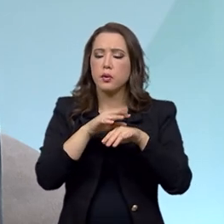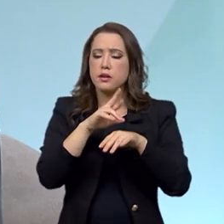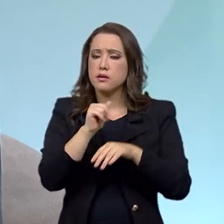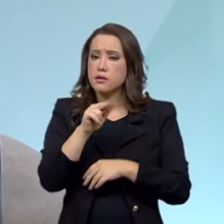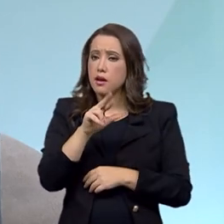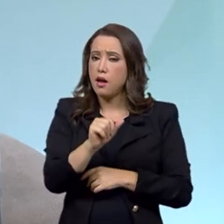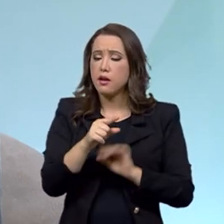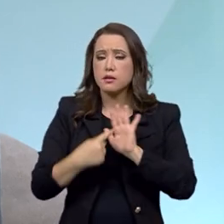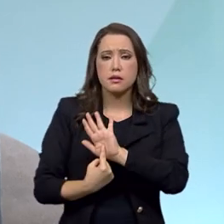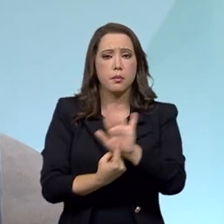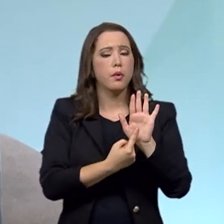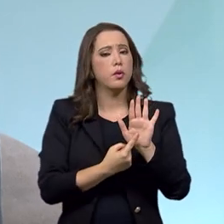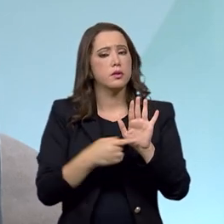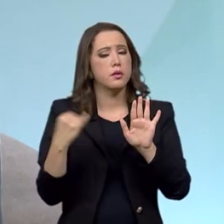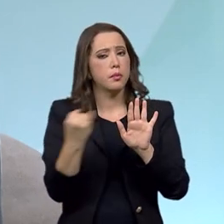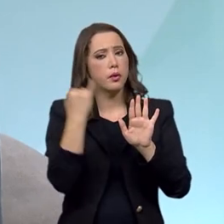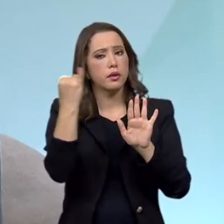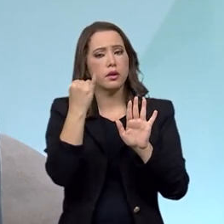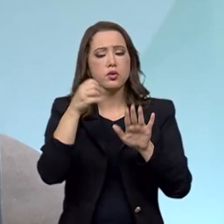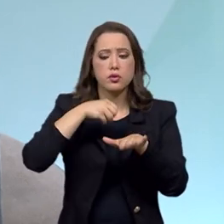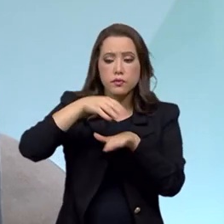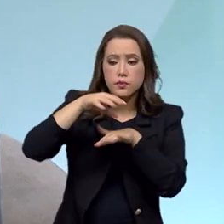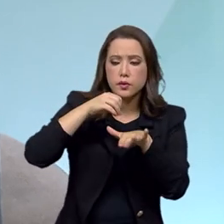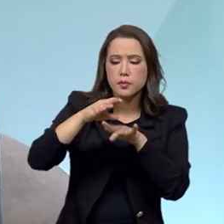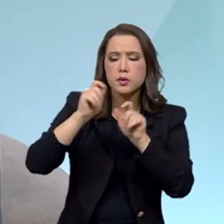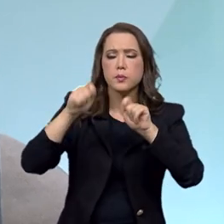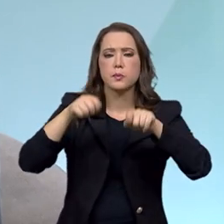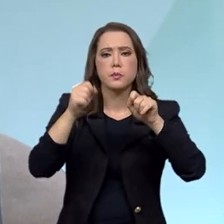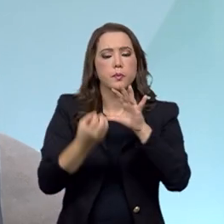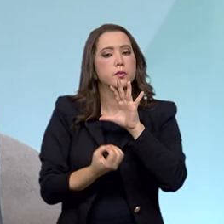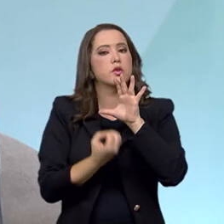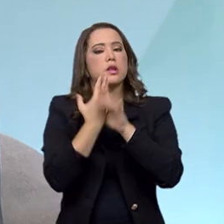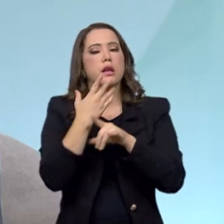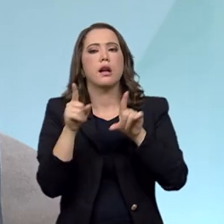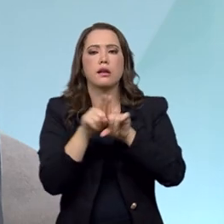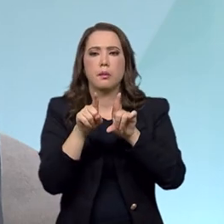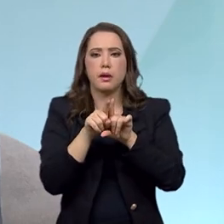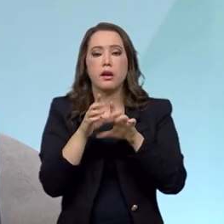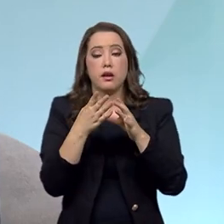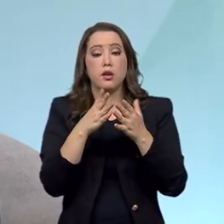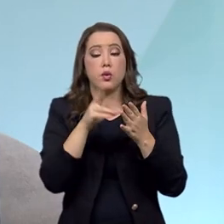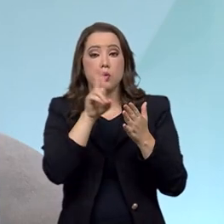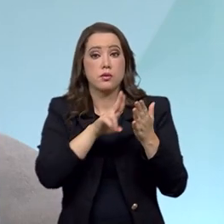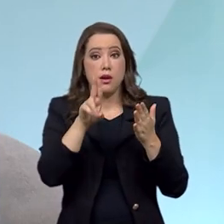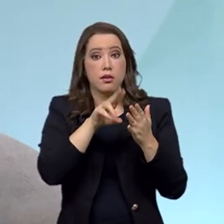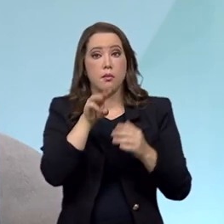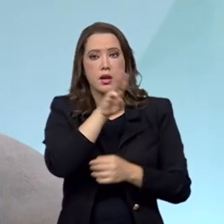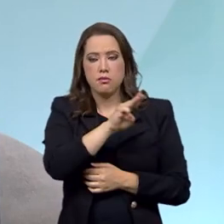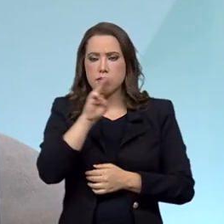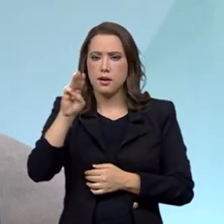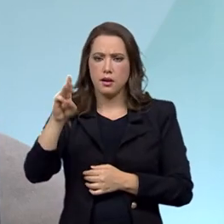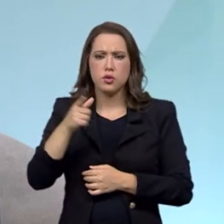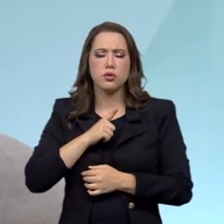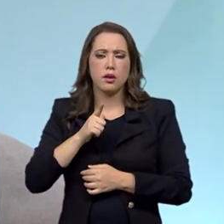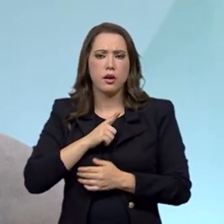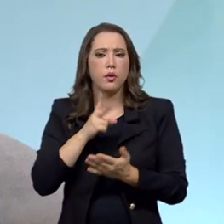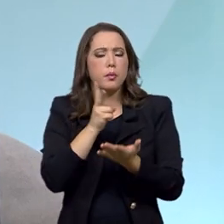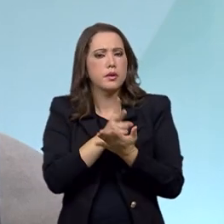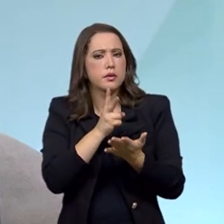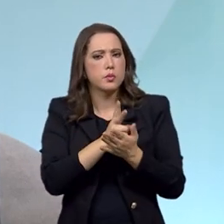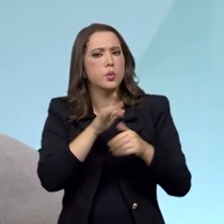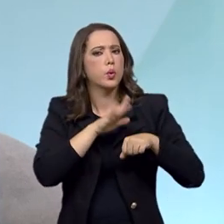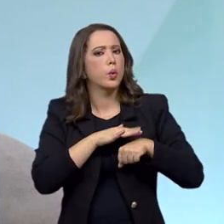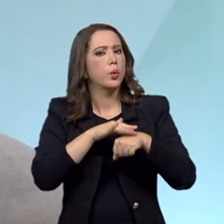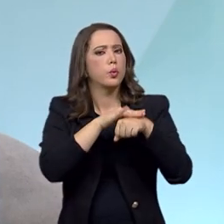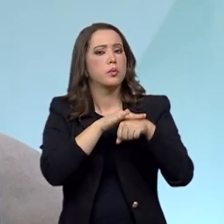e existe também a possibilidade de se gerar esse documento de forma virtual. Nesse